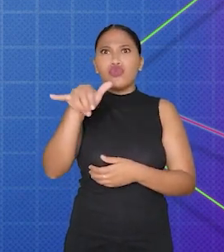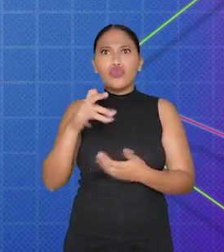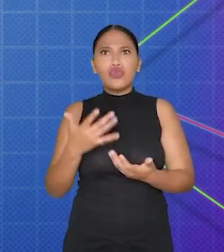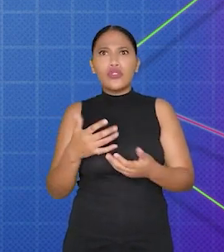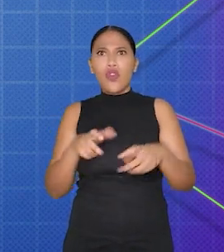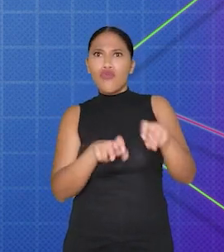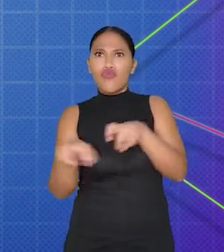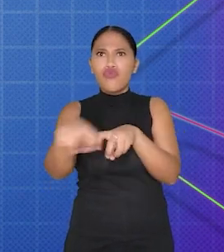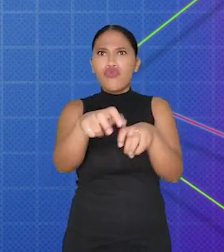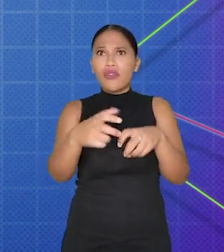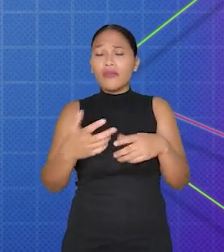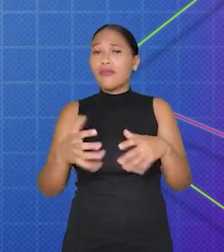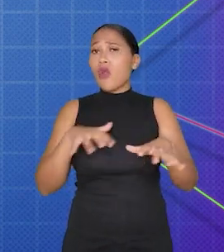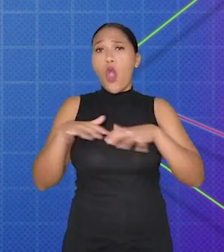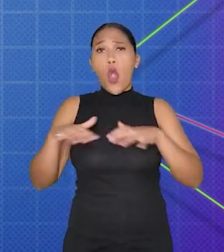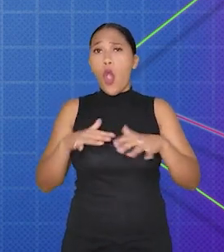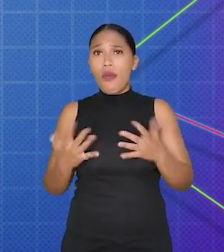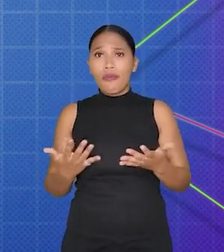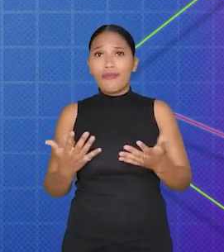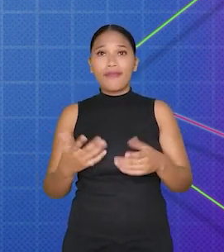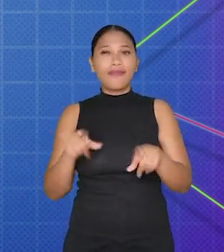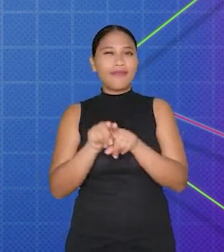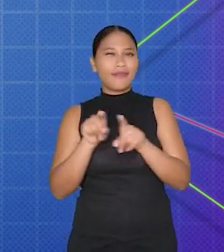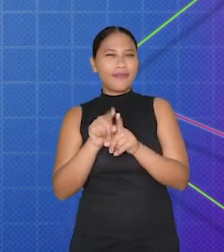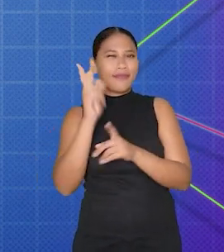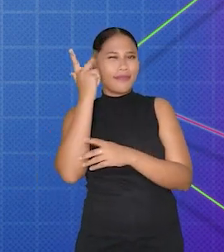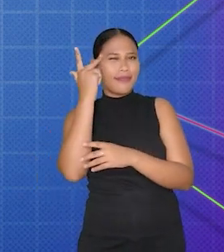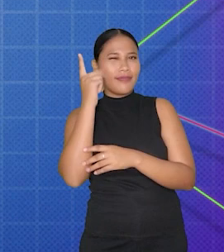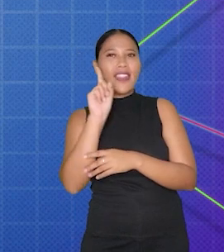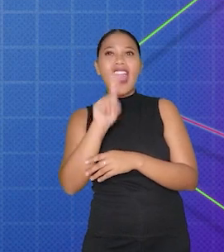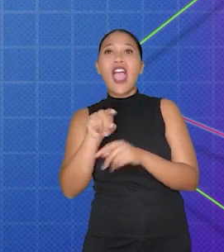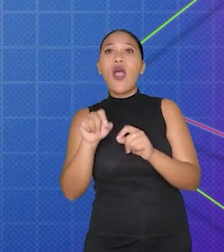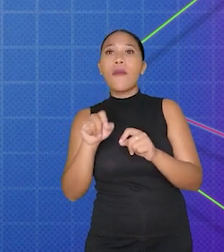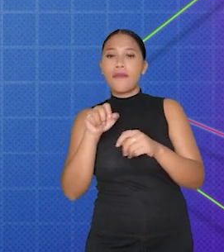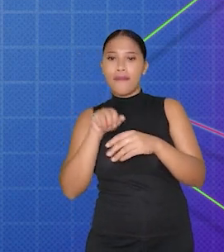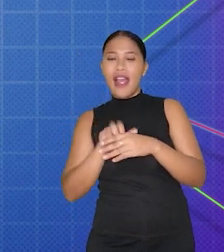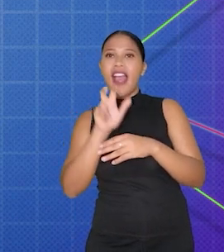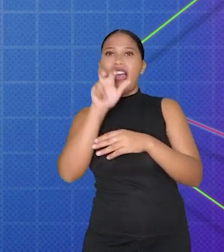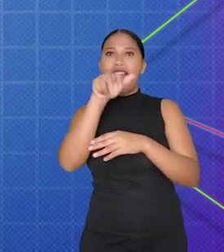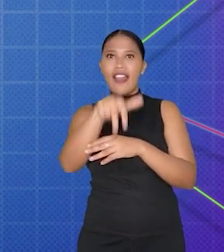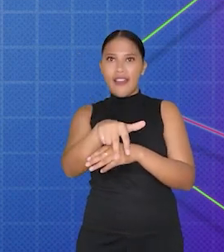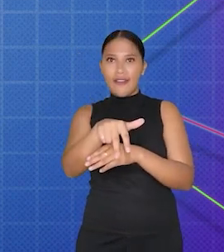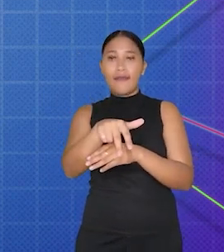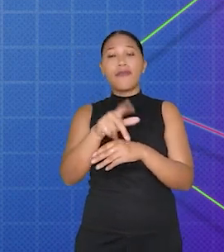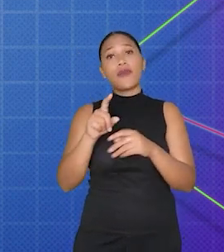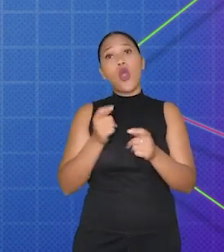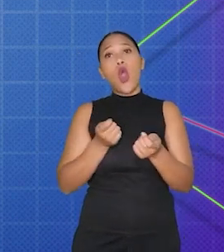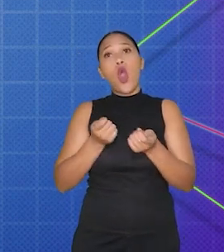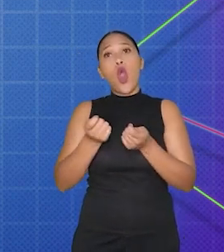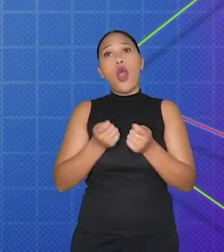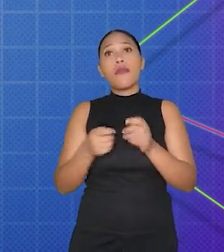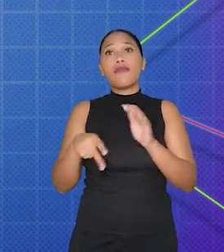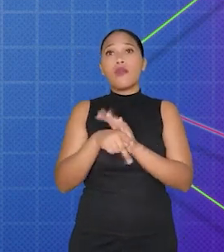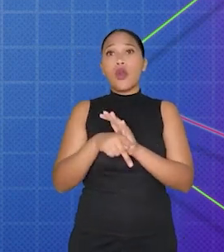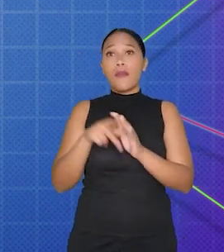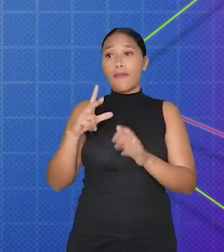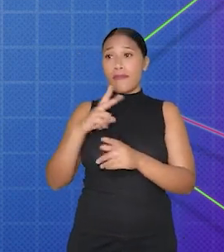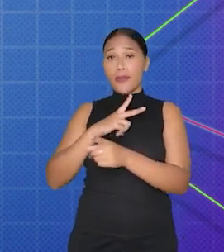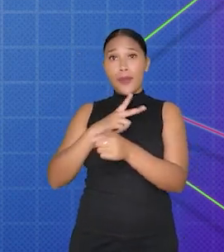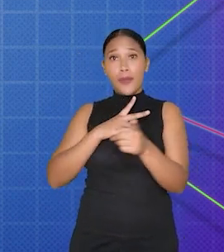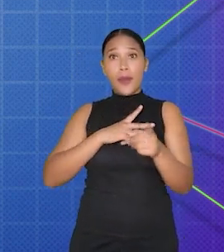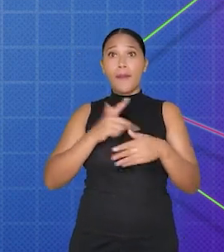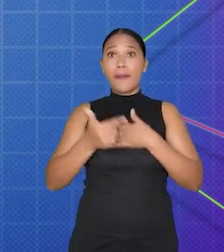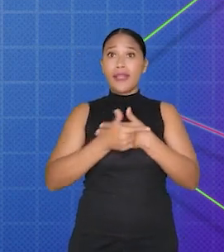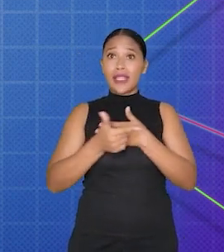qualquer tipo de movimento. Outro comportamento popular é o comportamento de plataforma, que é utilizado para controlar o movimento de